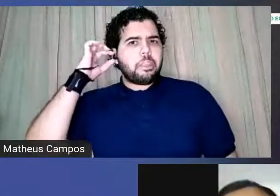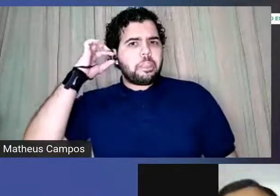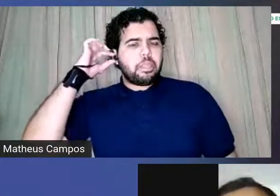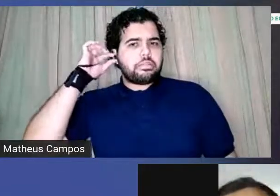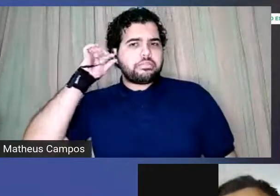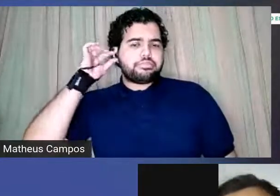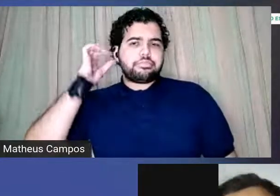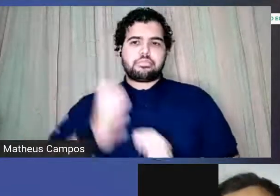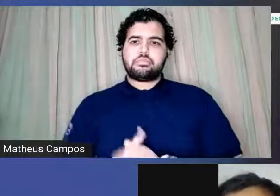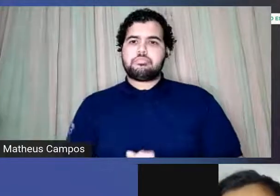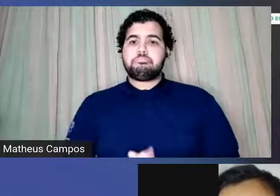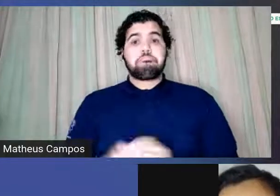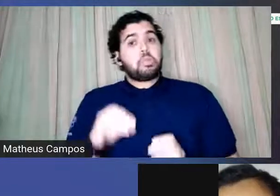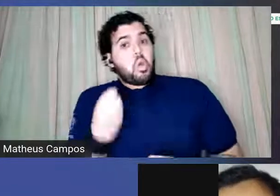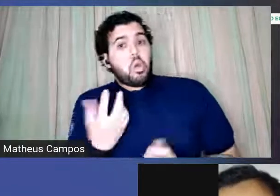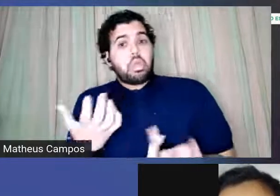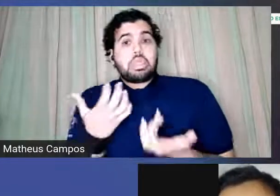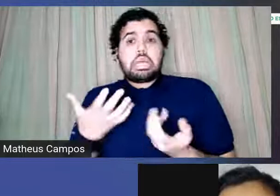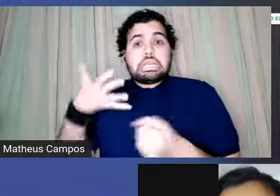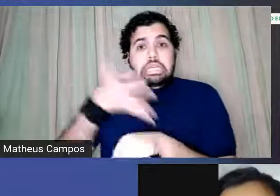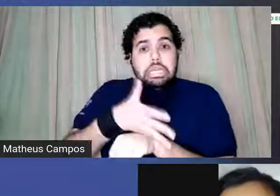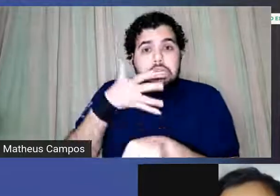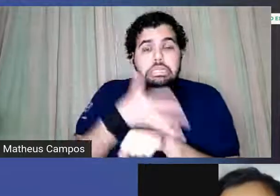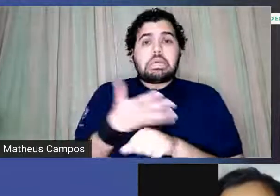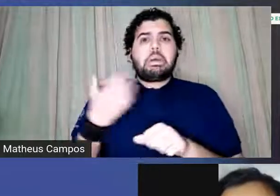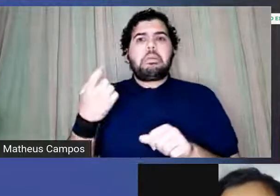ou se alguém quiser participar também